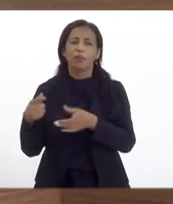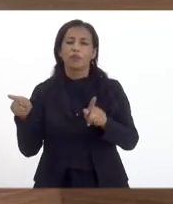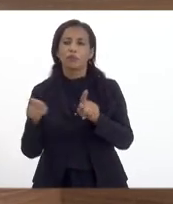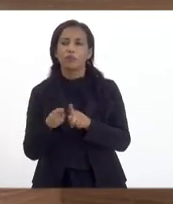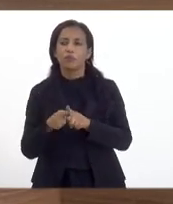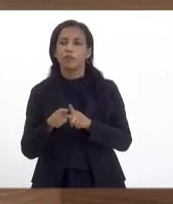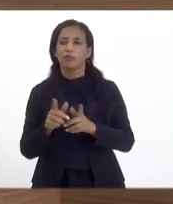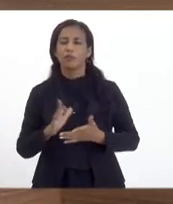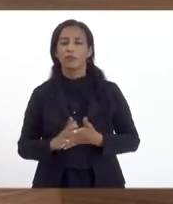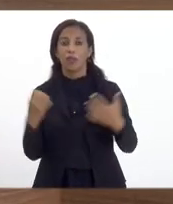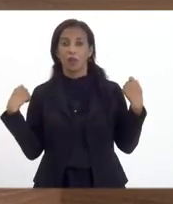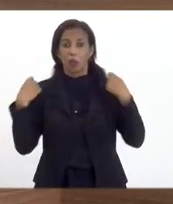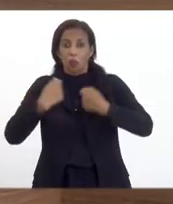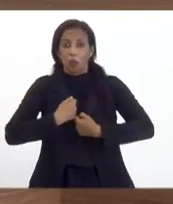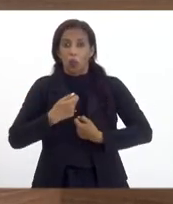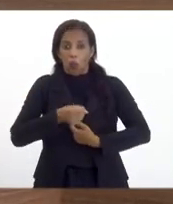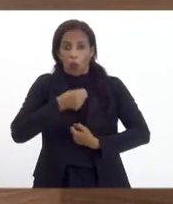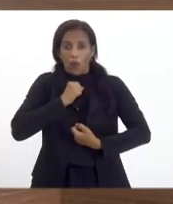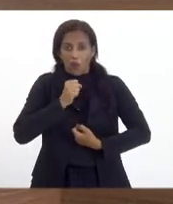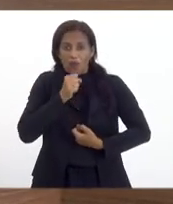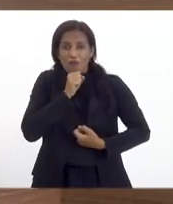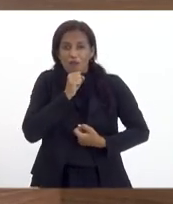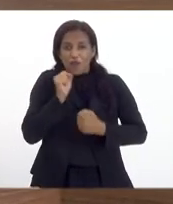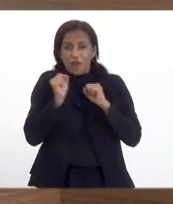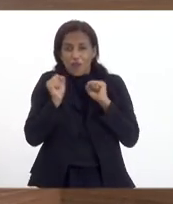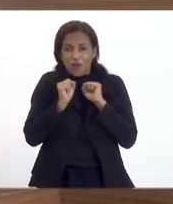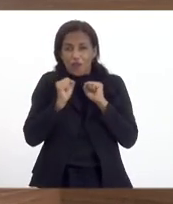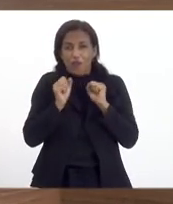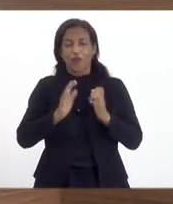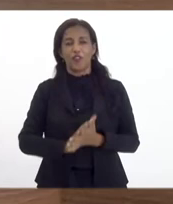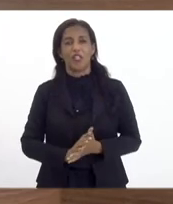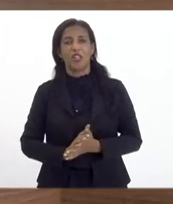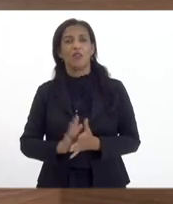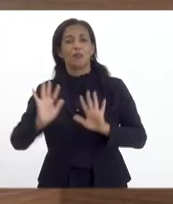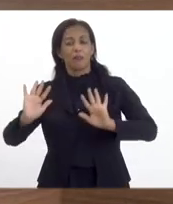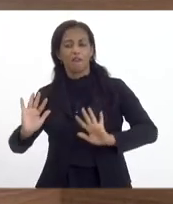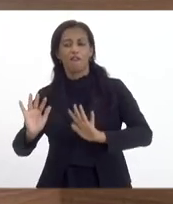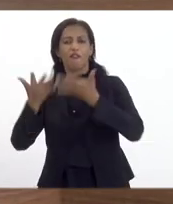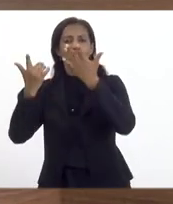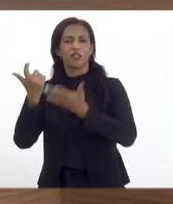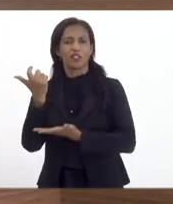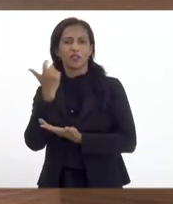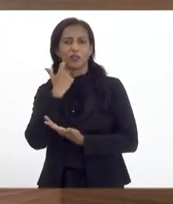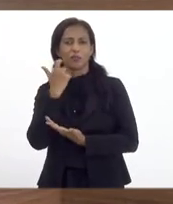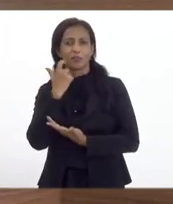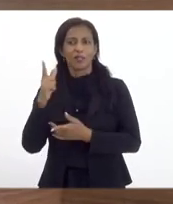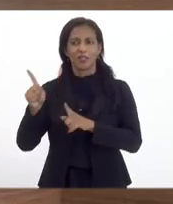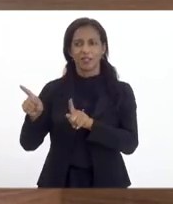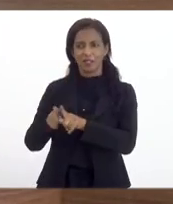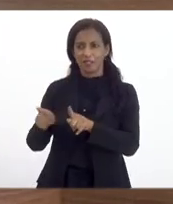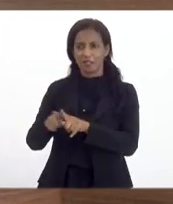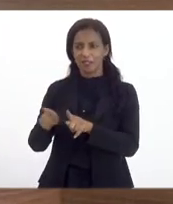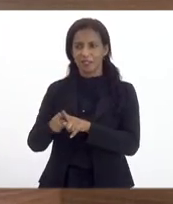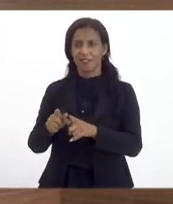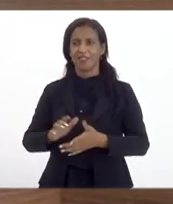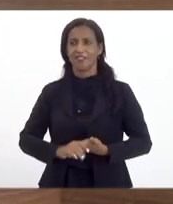na campanha do Agasalho, nós apoiamos a festa dos pescadores da Ilha da Madeira,